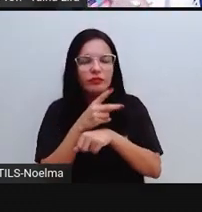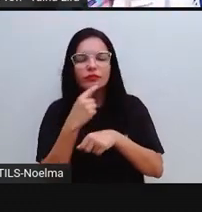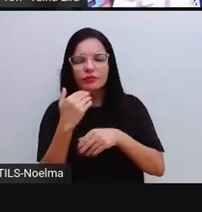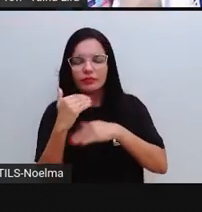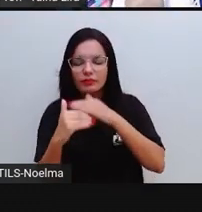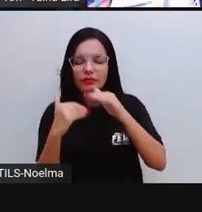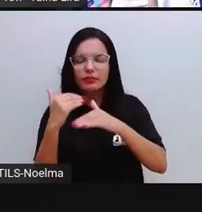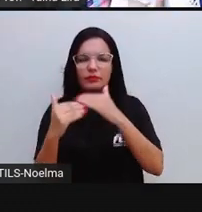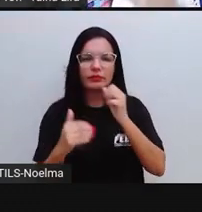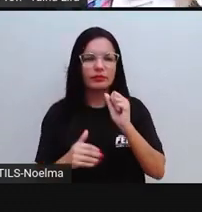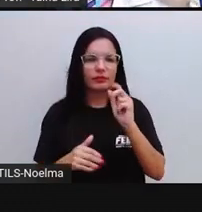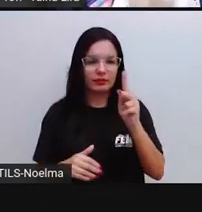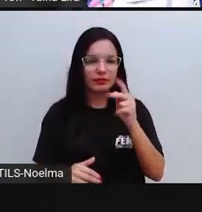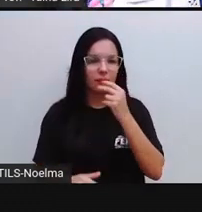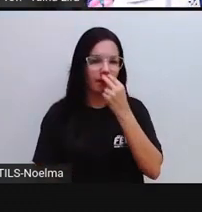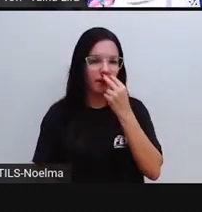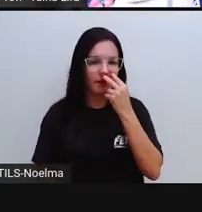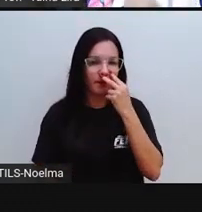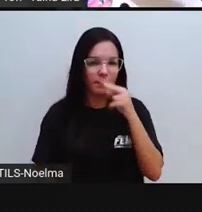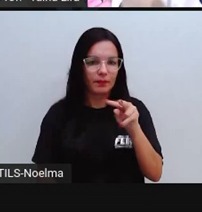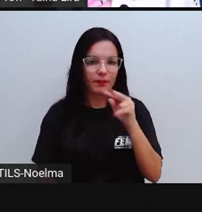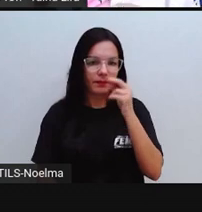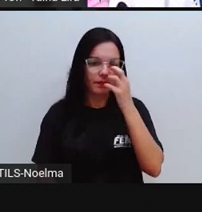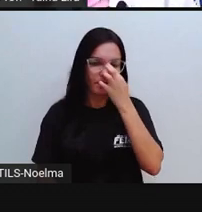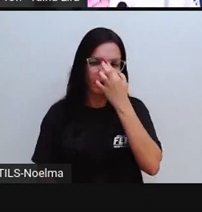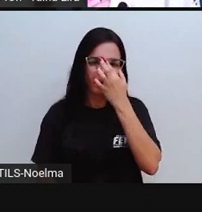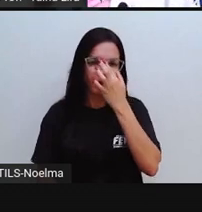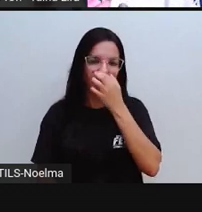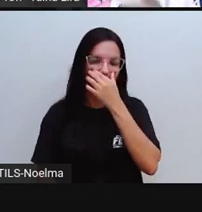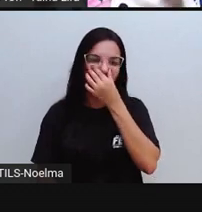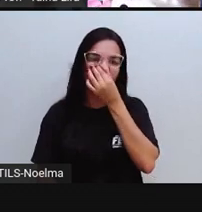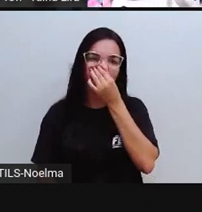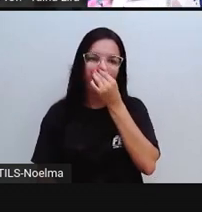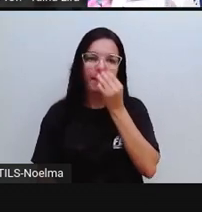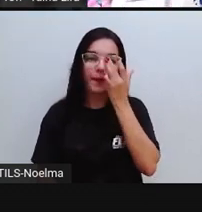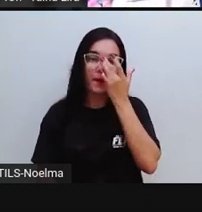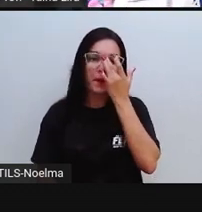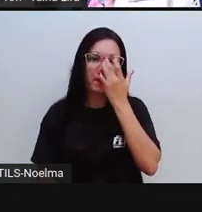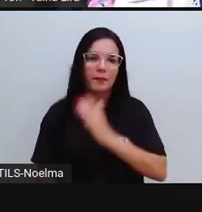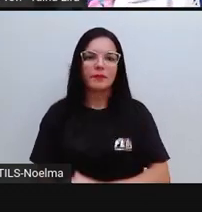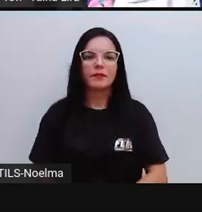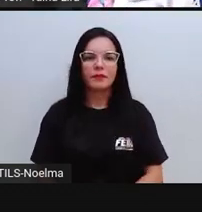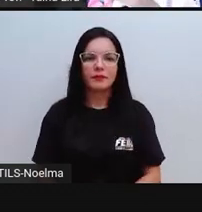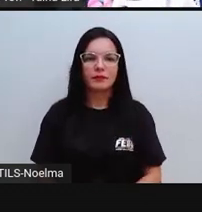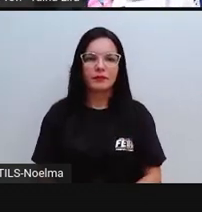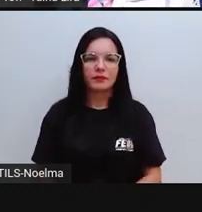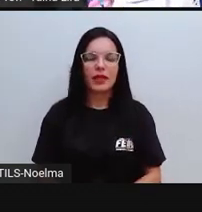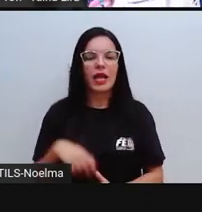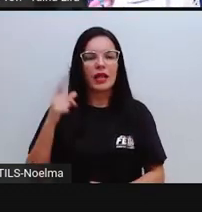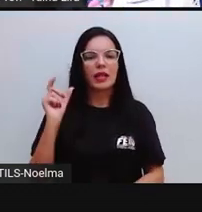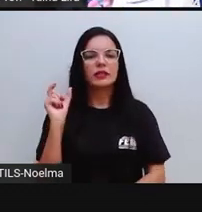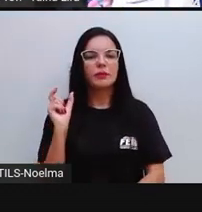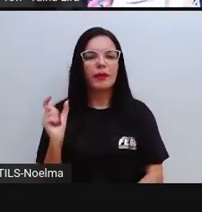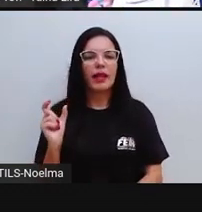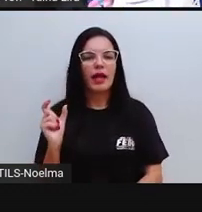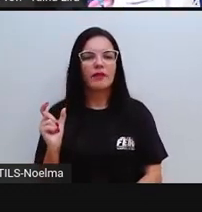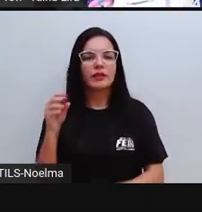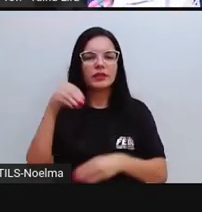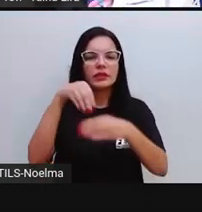devagarinho, tá bom? Segundo ano, então vamos lá. Bom, palavrinhas, Pró, lá no texto, né, que